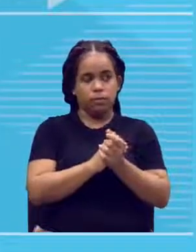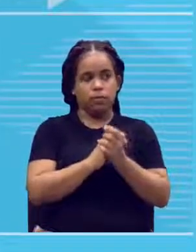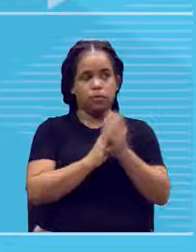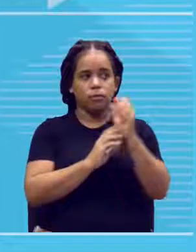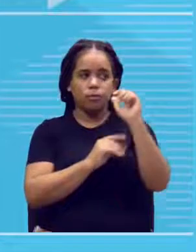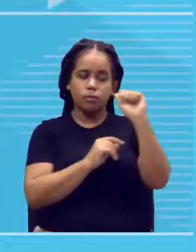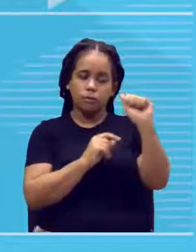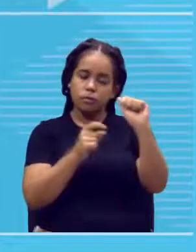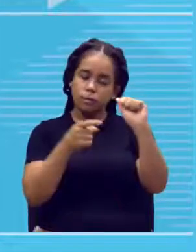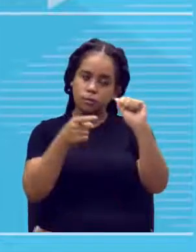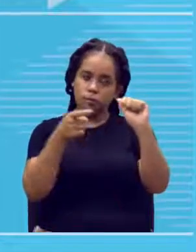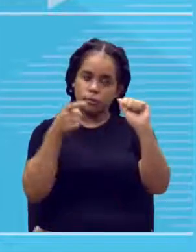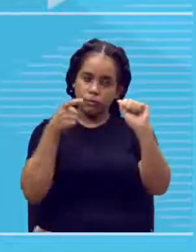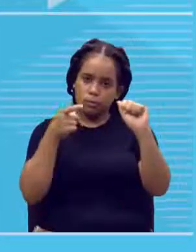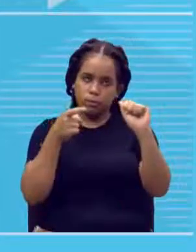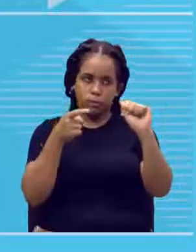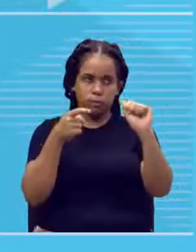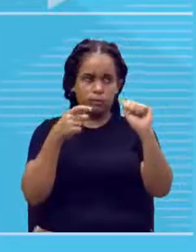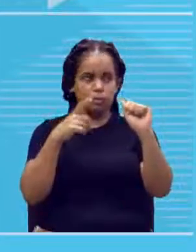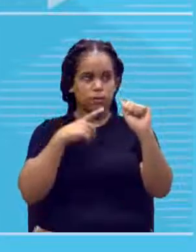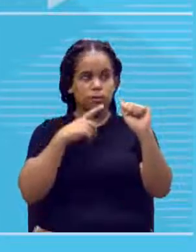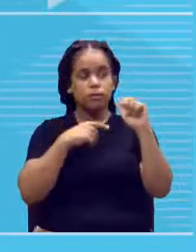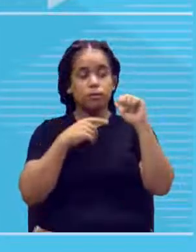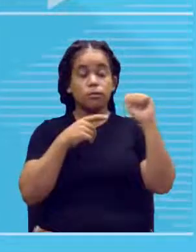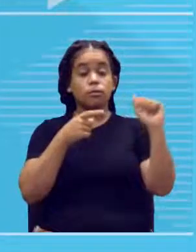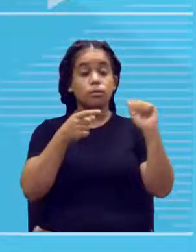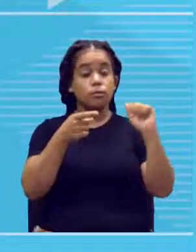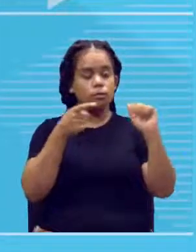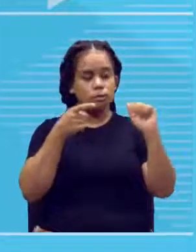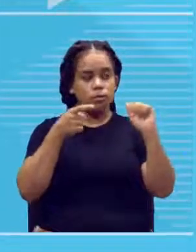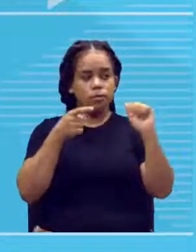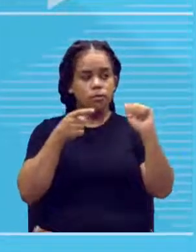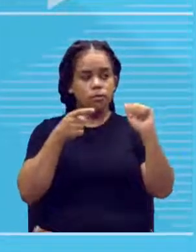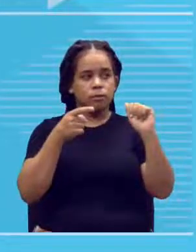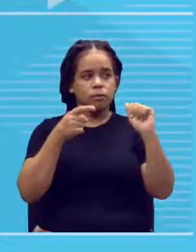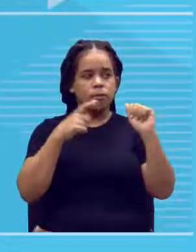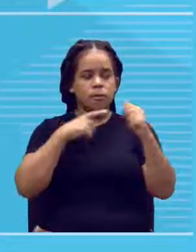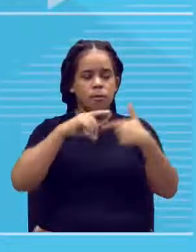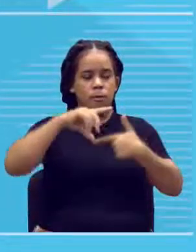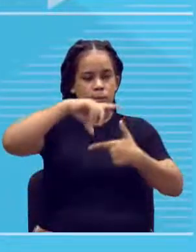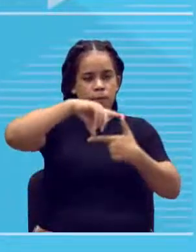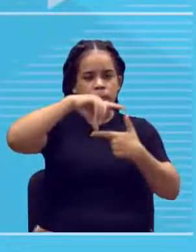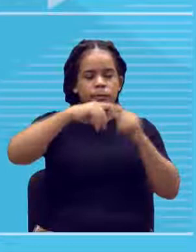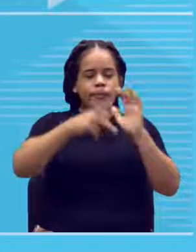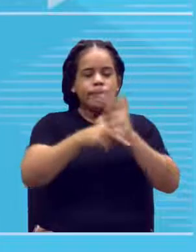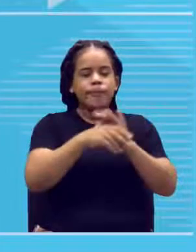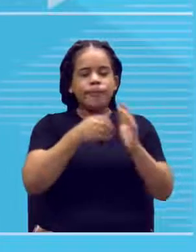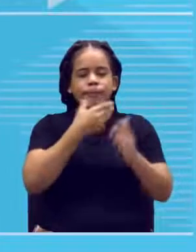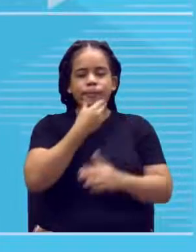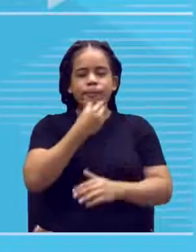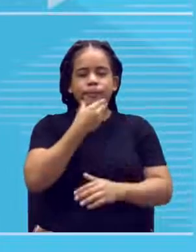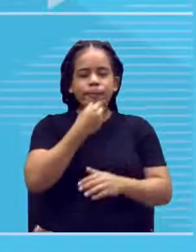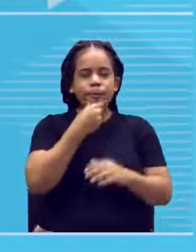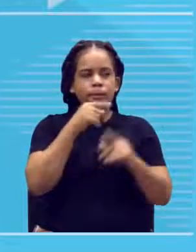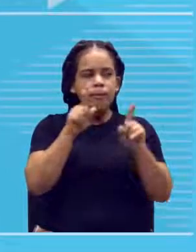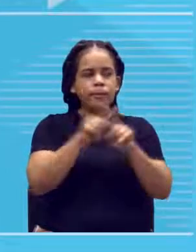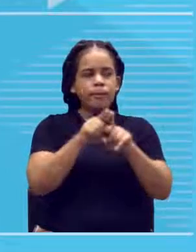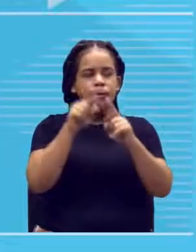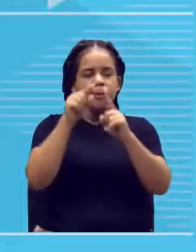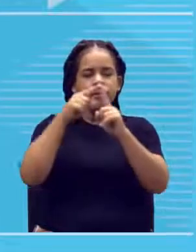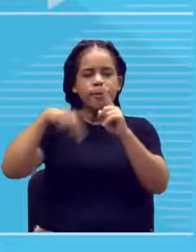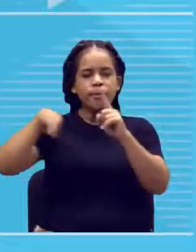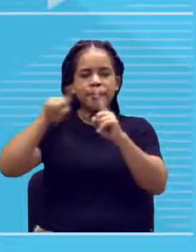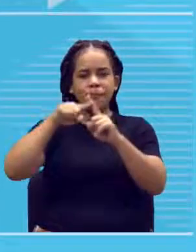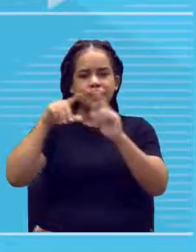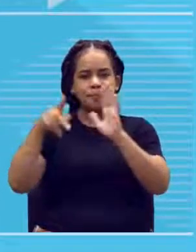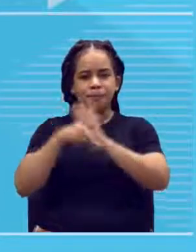X, tá? Me divido A, casal X, ó, quadrado, sexo masculino, ciclo, sexo